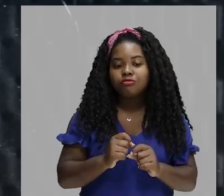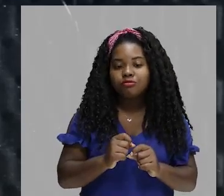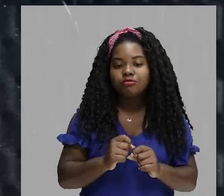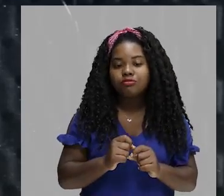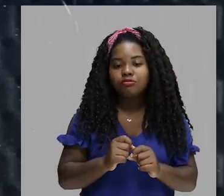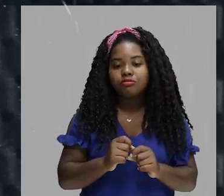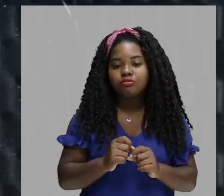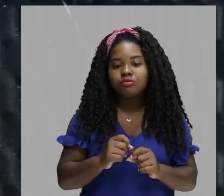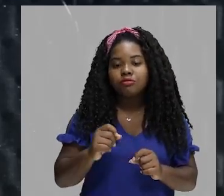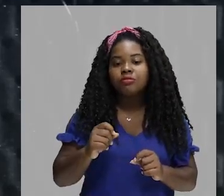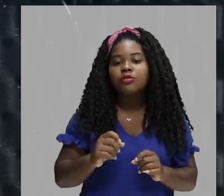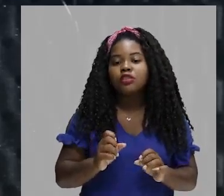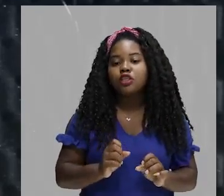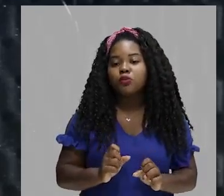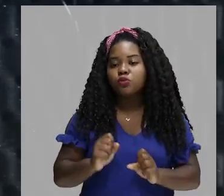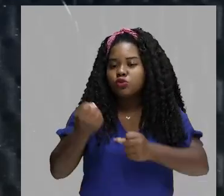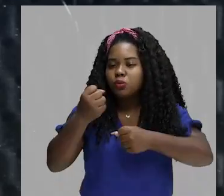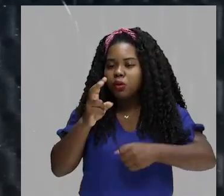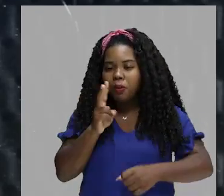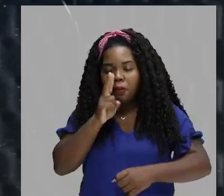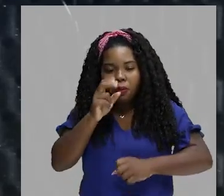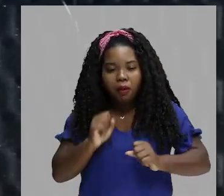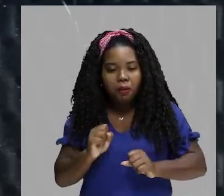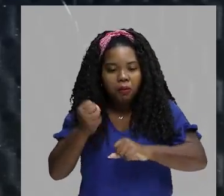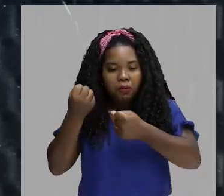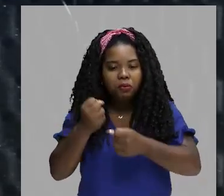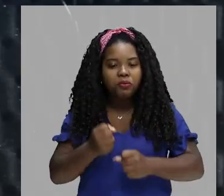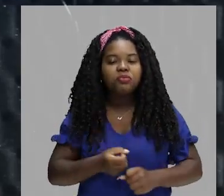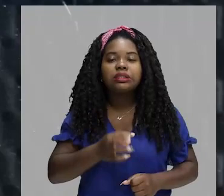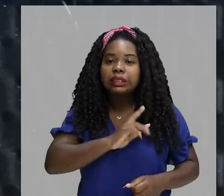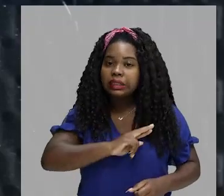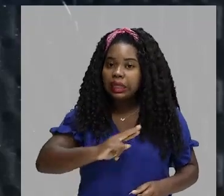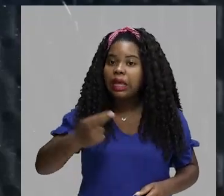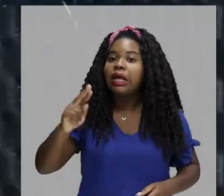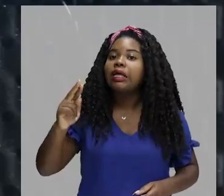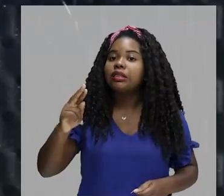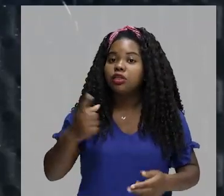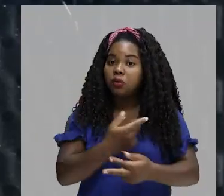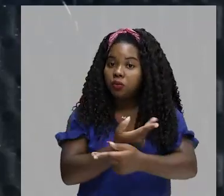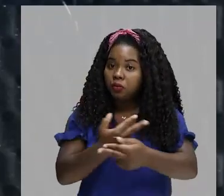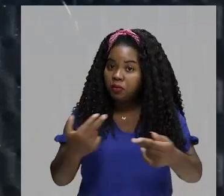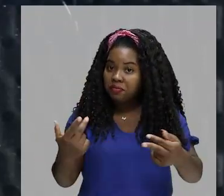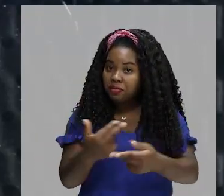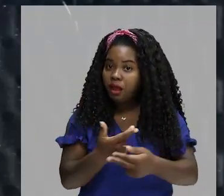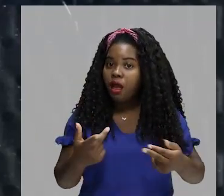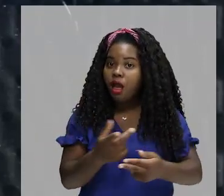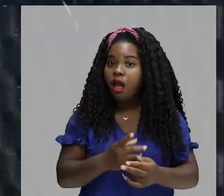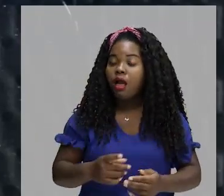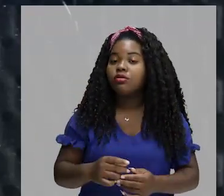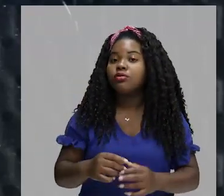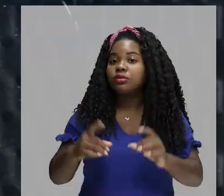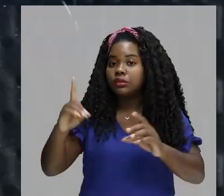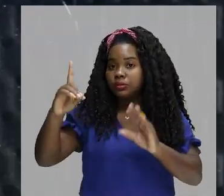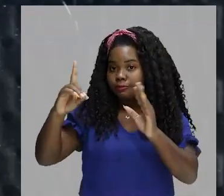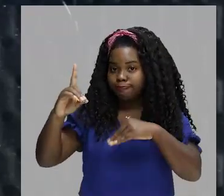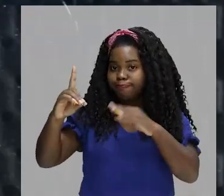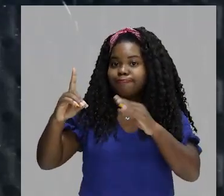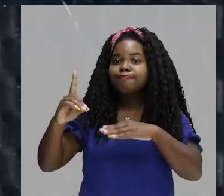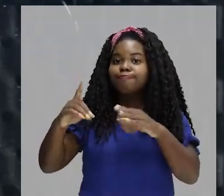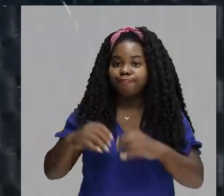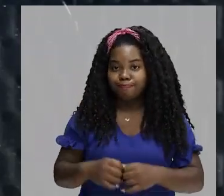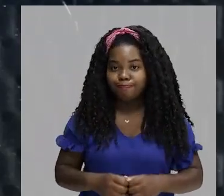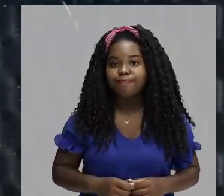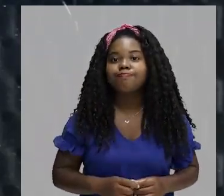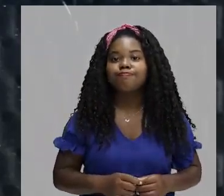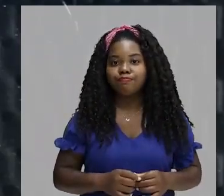teocrático. A natureza de poder teocrático faz parte desse Estado azteca. Um Estado que ele controla